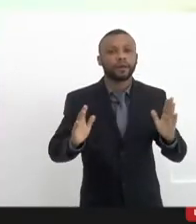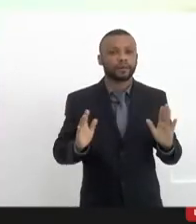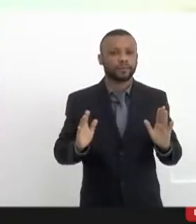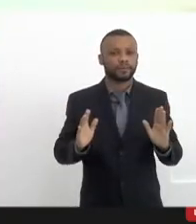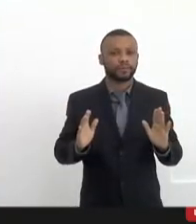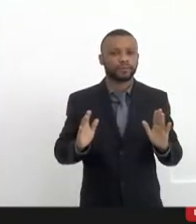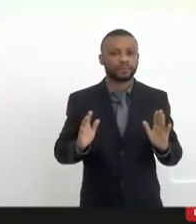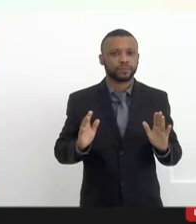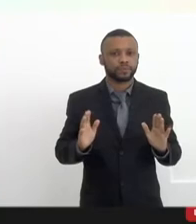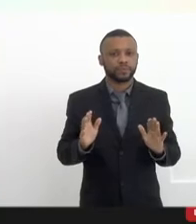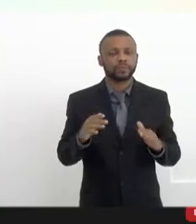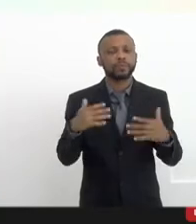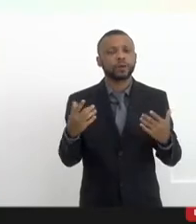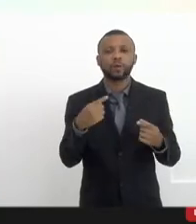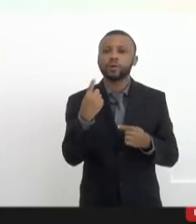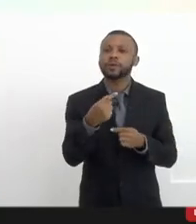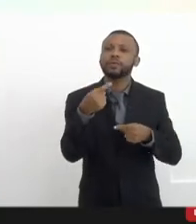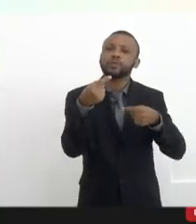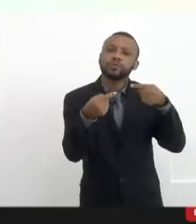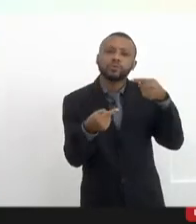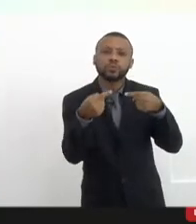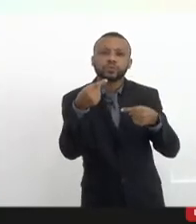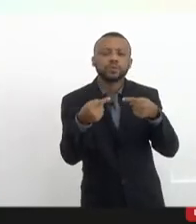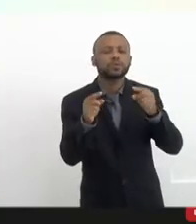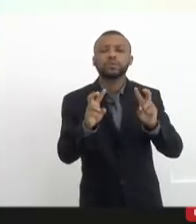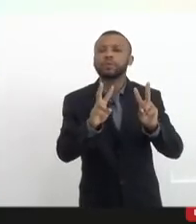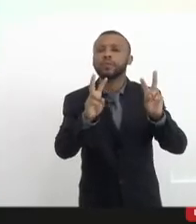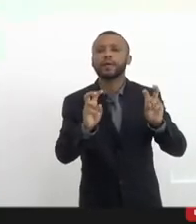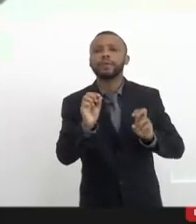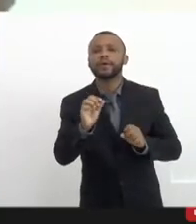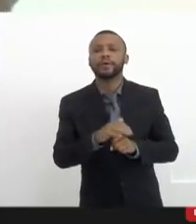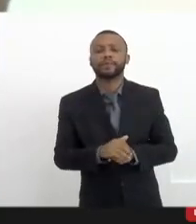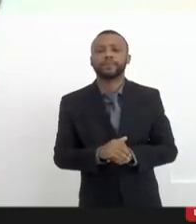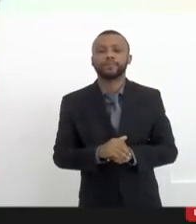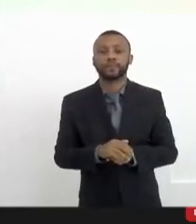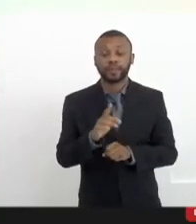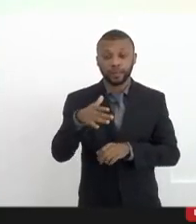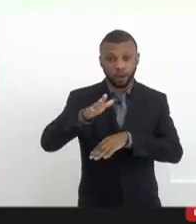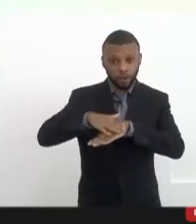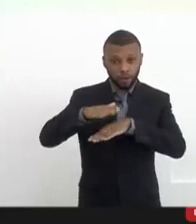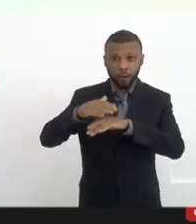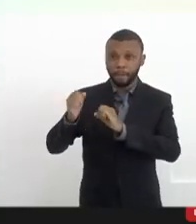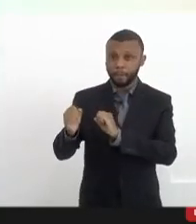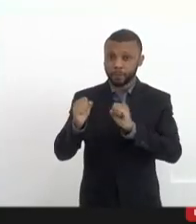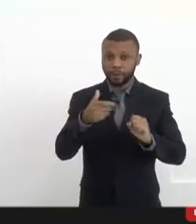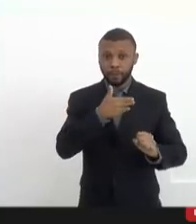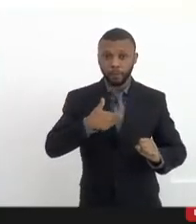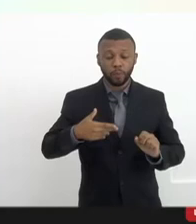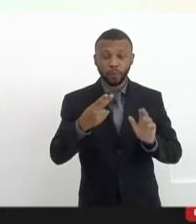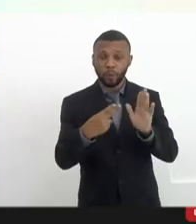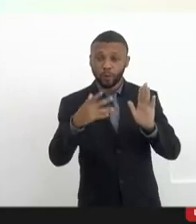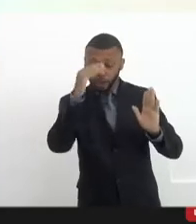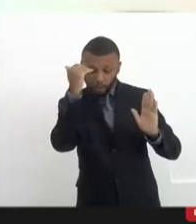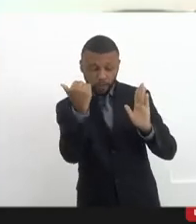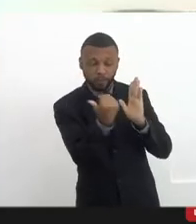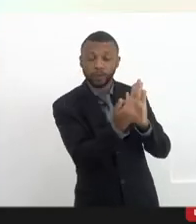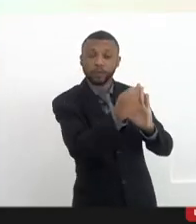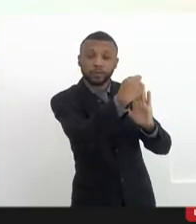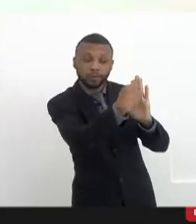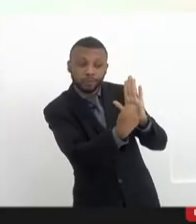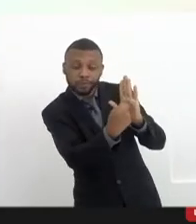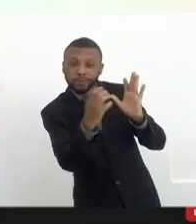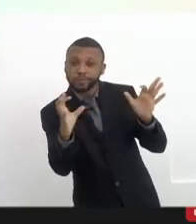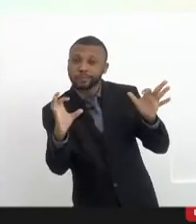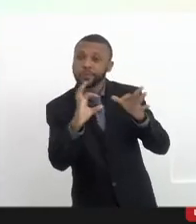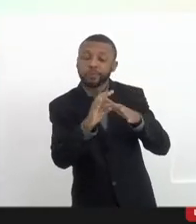E aí nós estamos discutindo aqui o quê? Para que o poder público cumpra o que está escrito na